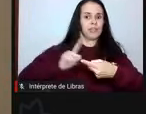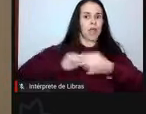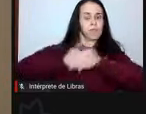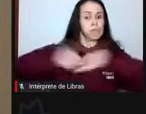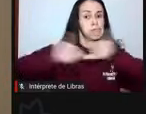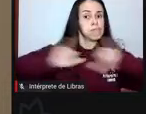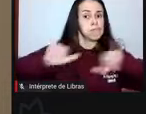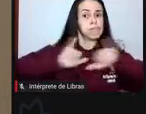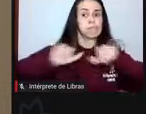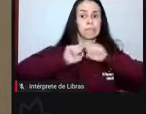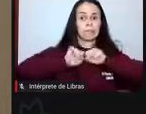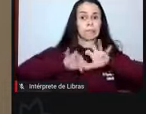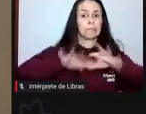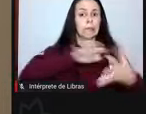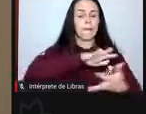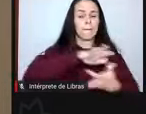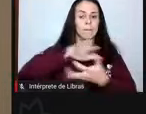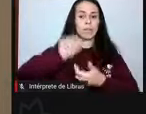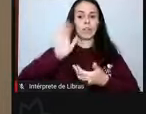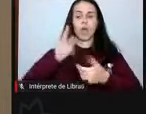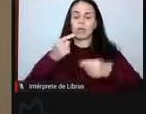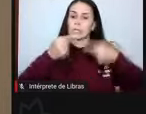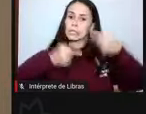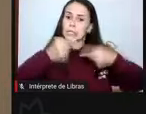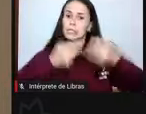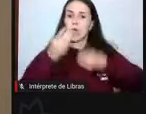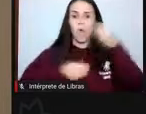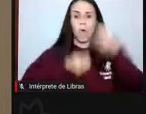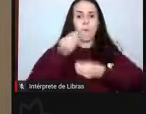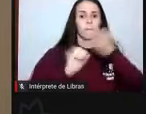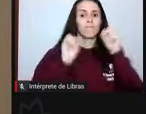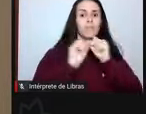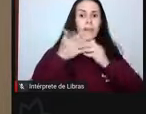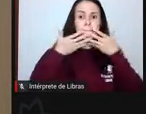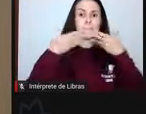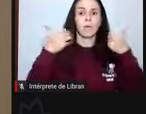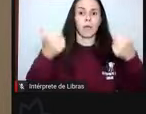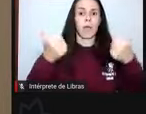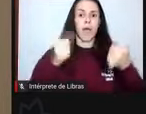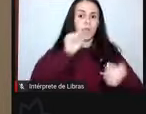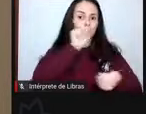nós vimos nos mobilizando e conversando e discutindo com técnicos da área de saúde